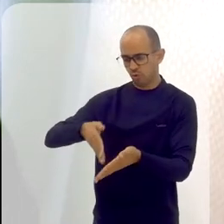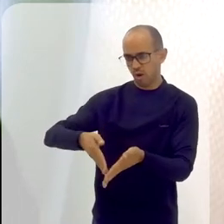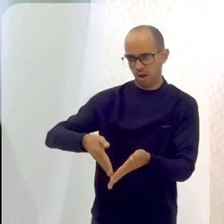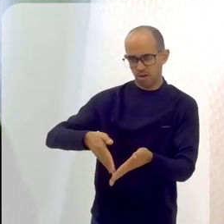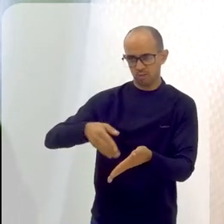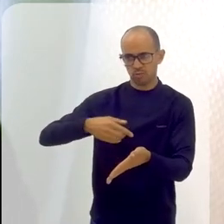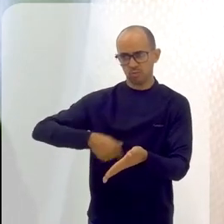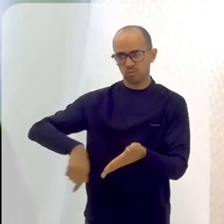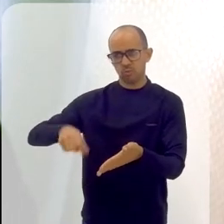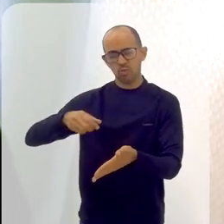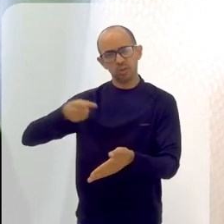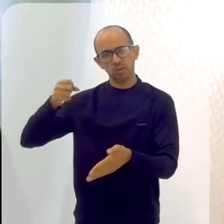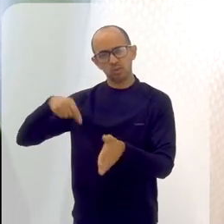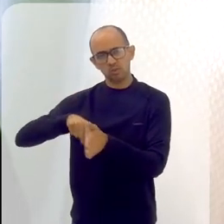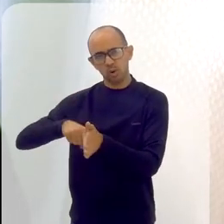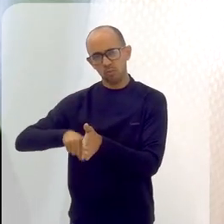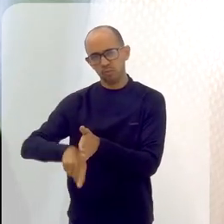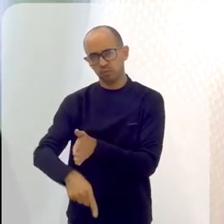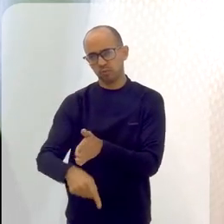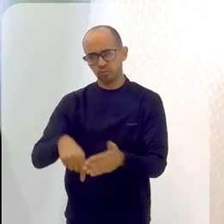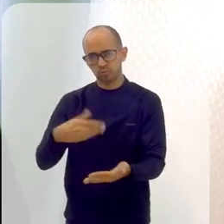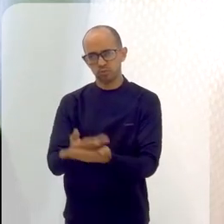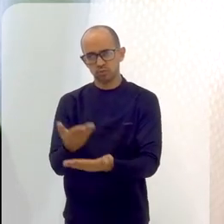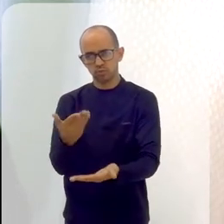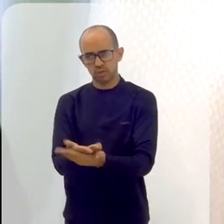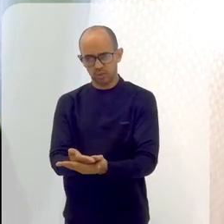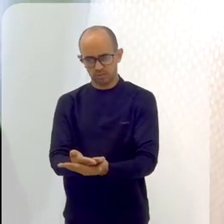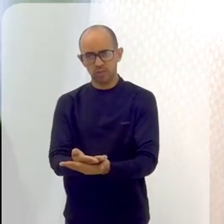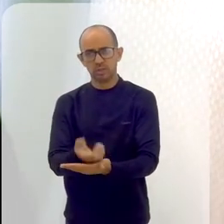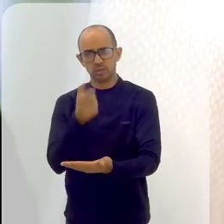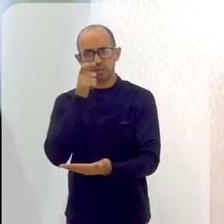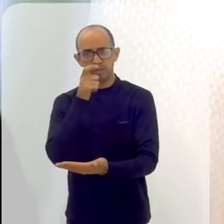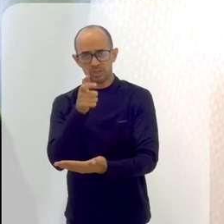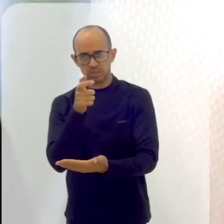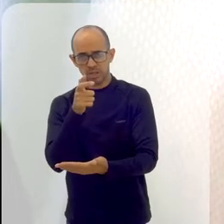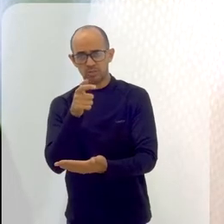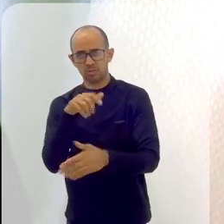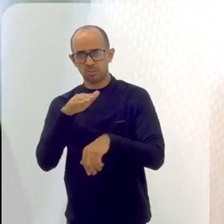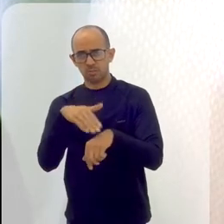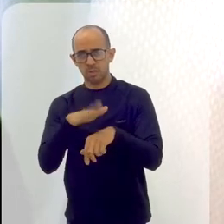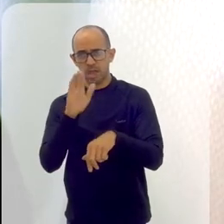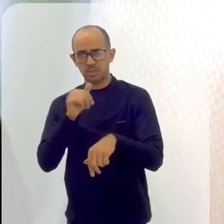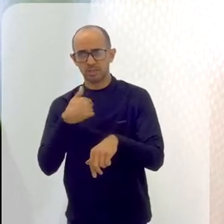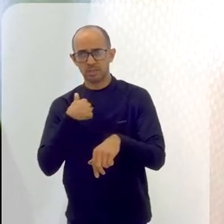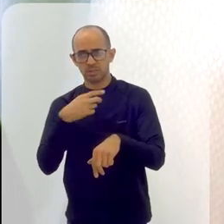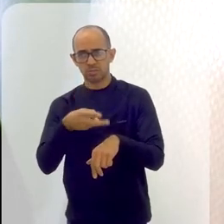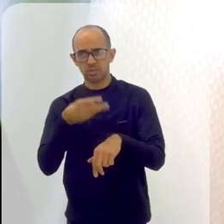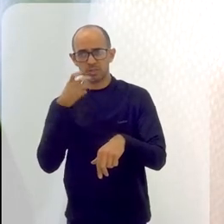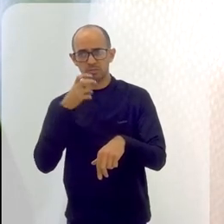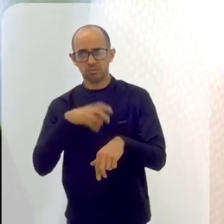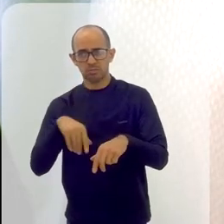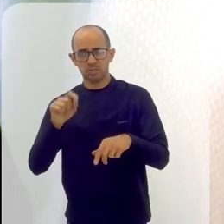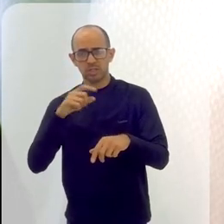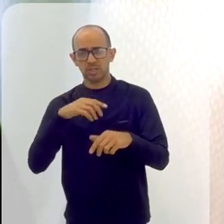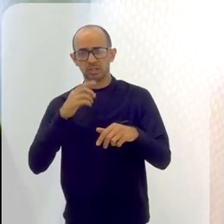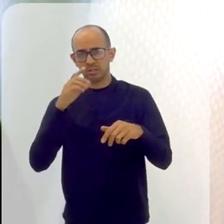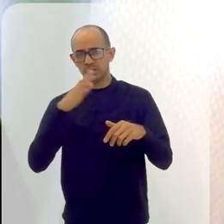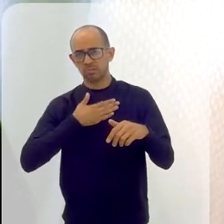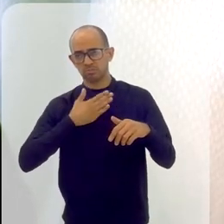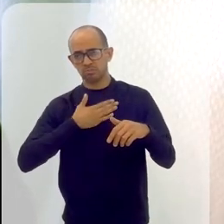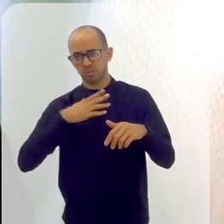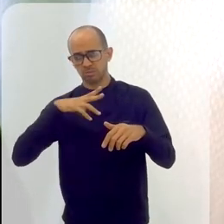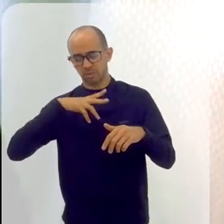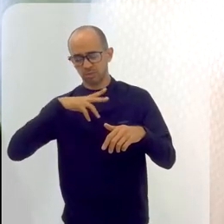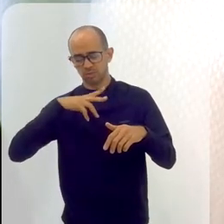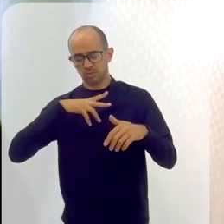naquele lugar, e o quanto mais eu me embrenhava como aluno, estudando e estando interessado, mais eu ia me libertando das minhas próprias amargas